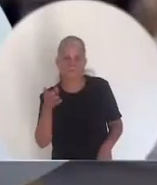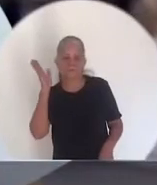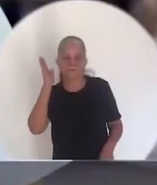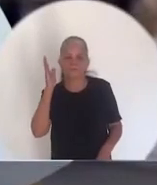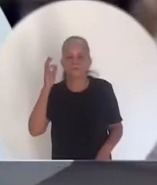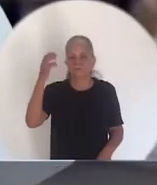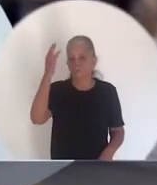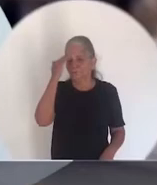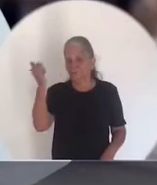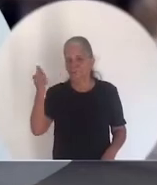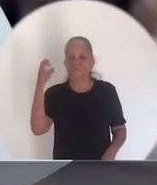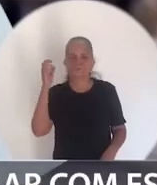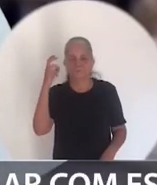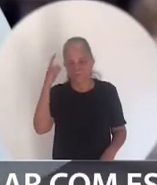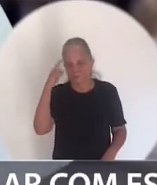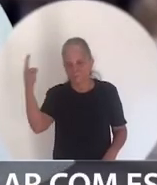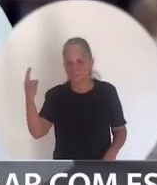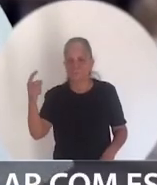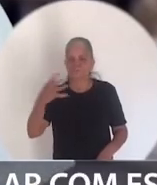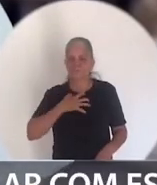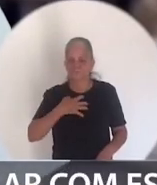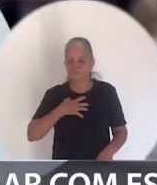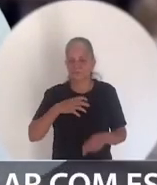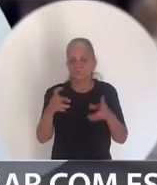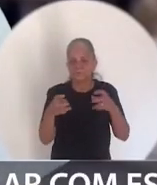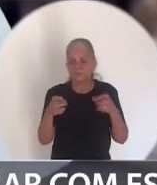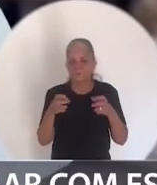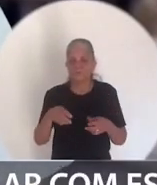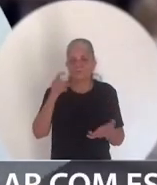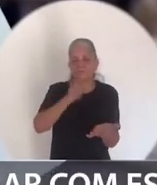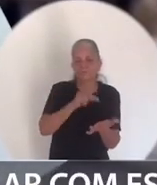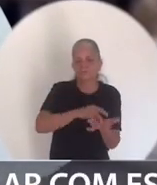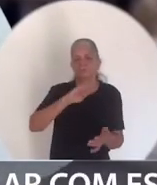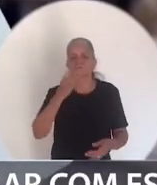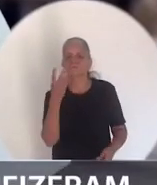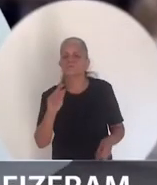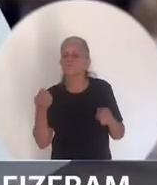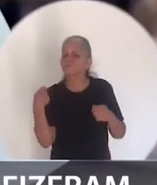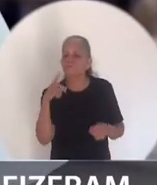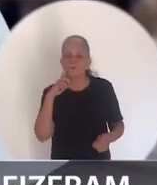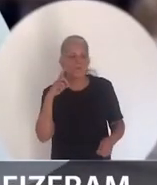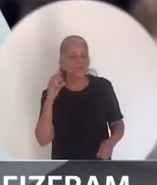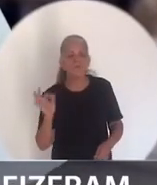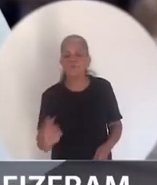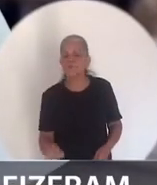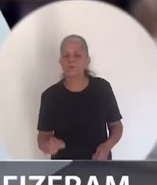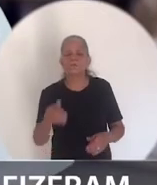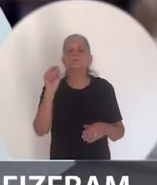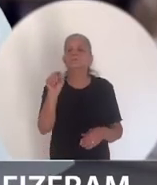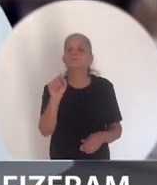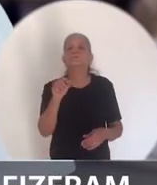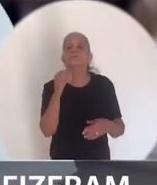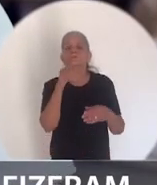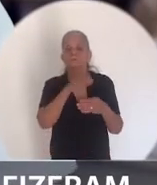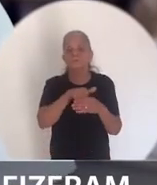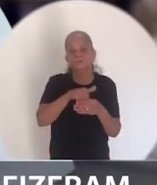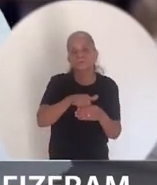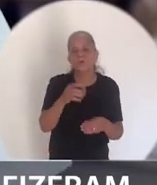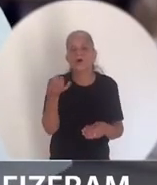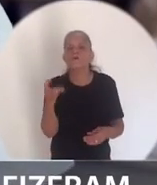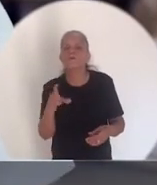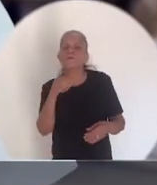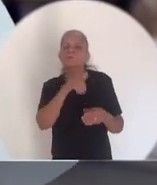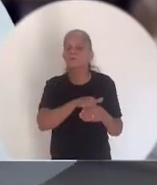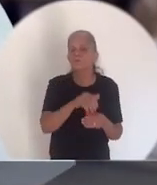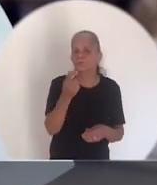Ninguém acredita em coisa nenhuma. Falta alguém com seriedade e determinação para acabar com essa conversa fiada. Fazer o que eles prometeram e não